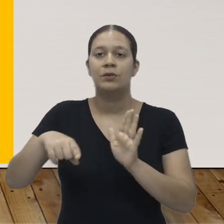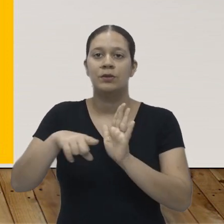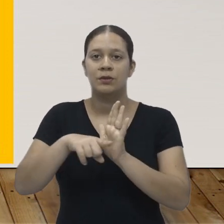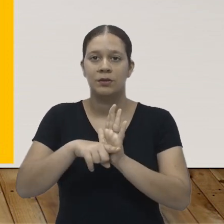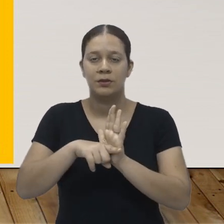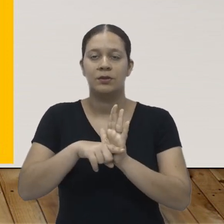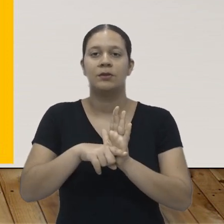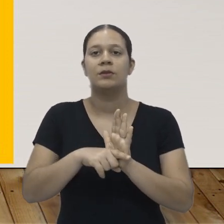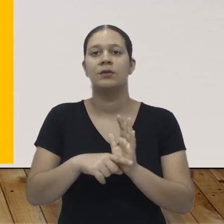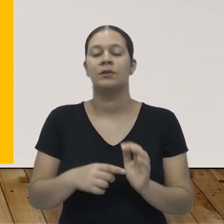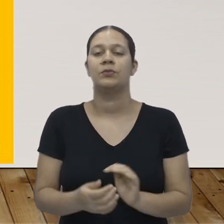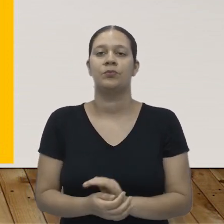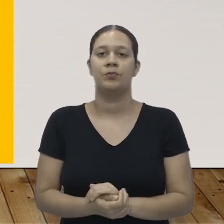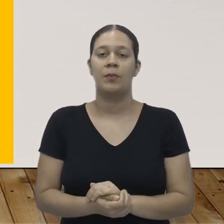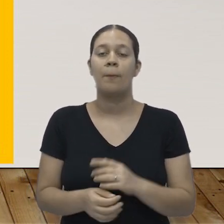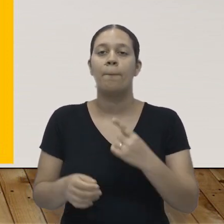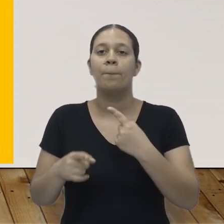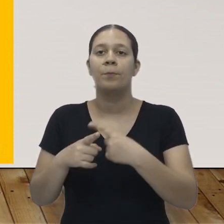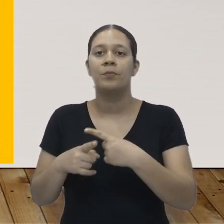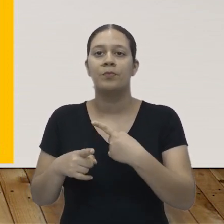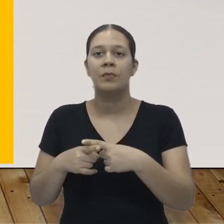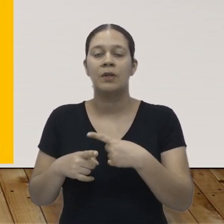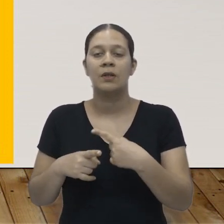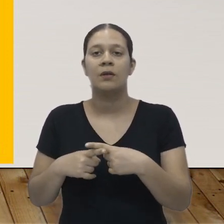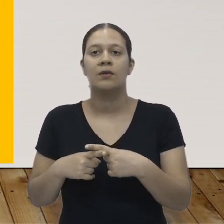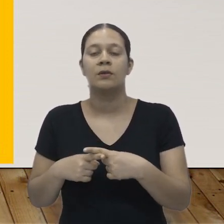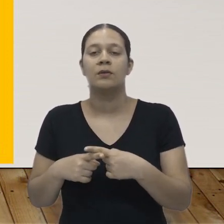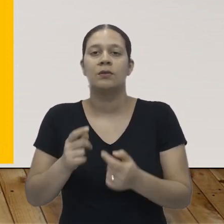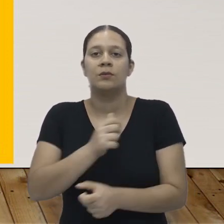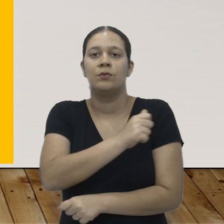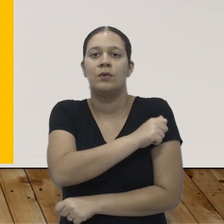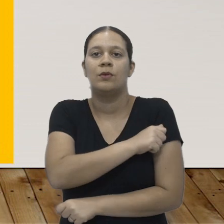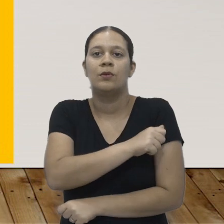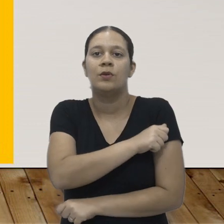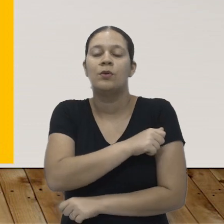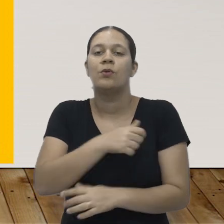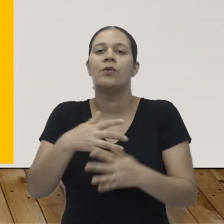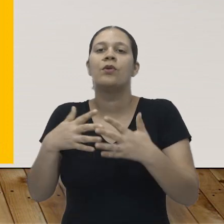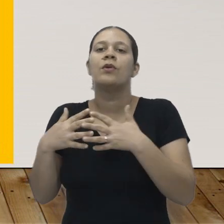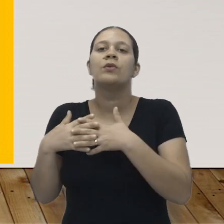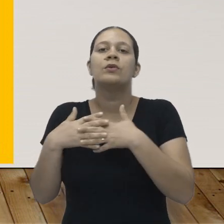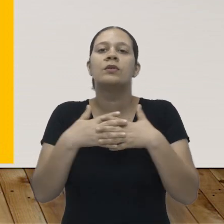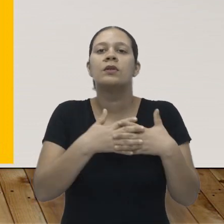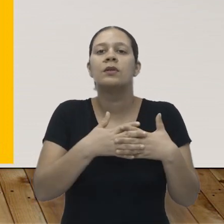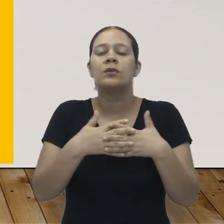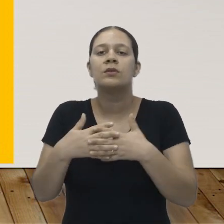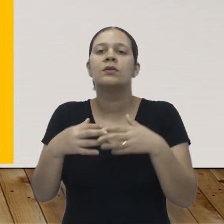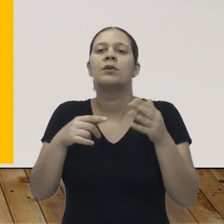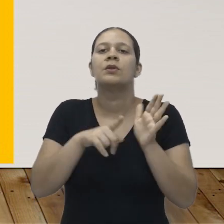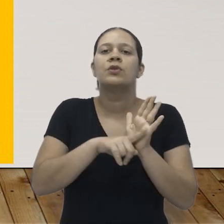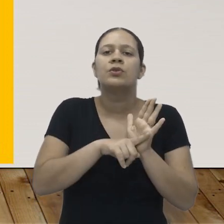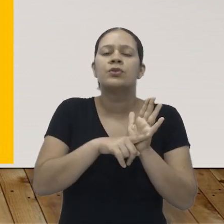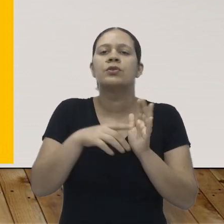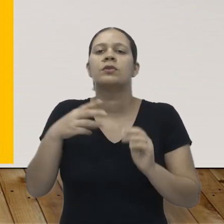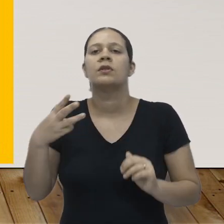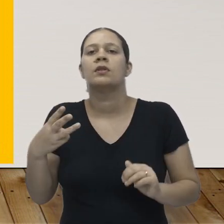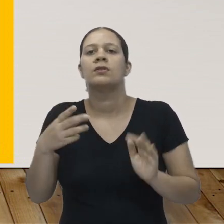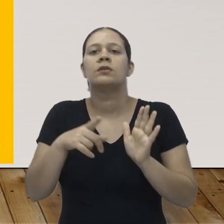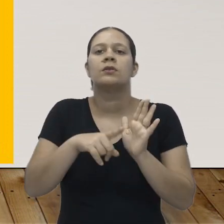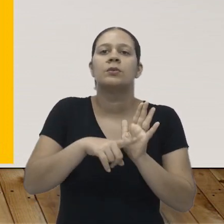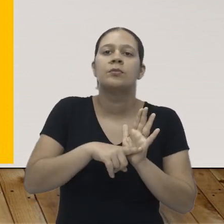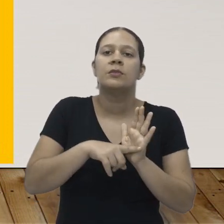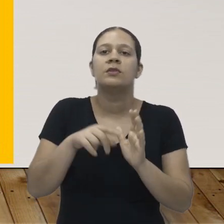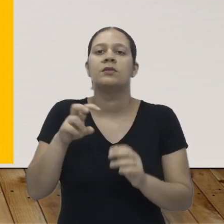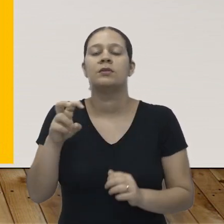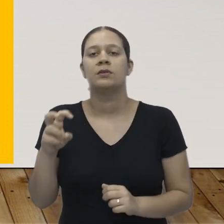subtração de números negativos. porque alguns alunos se confundem. Olha, como é menos 3, menos